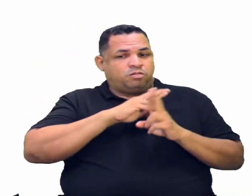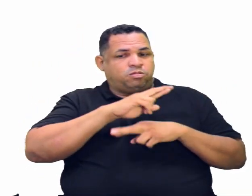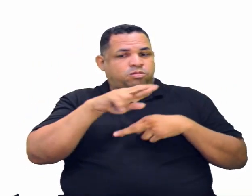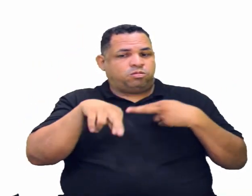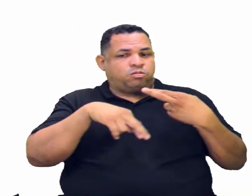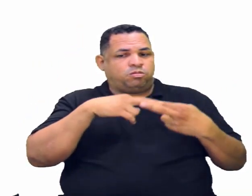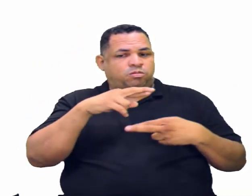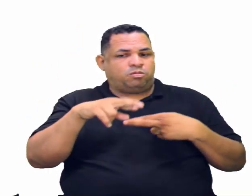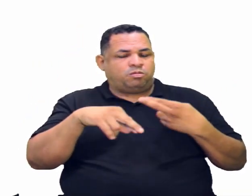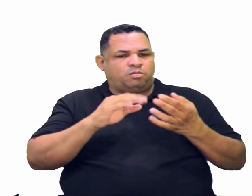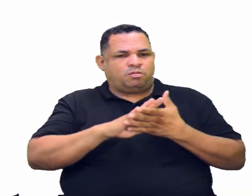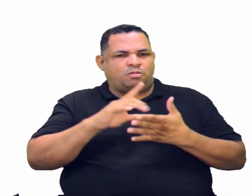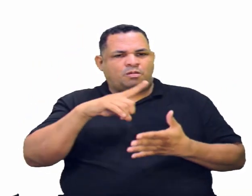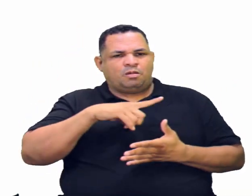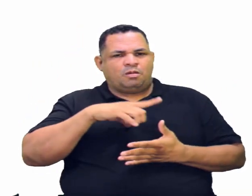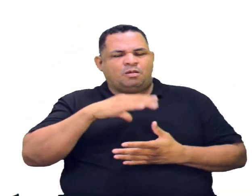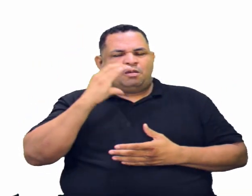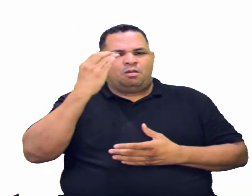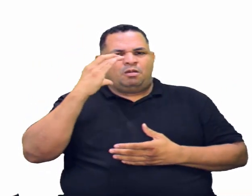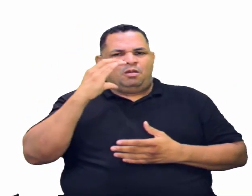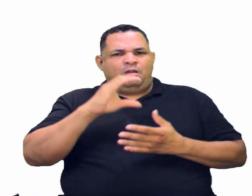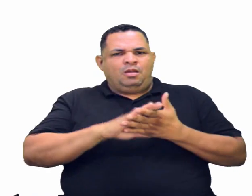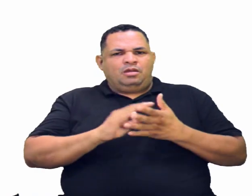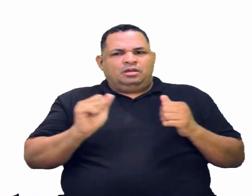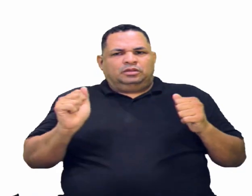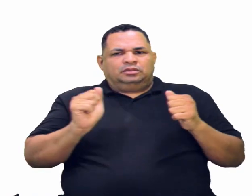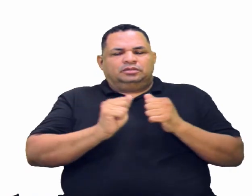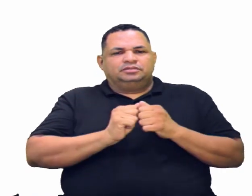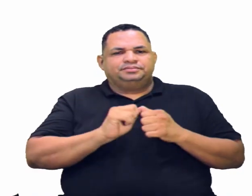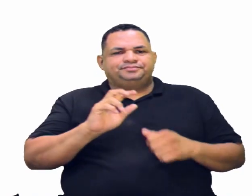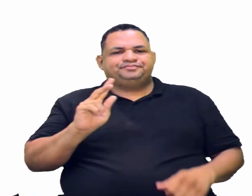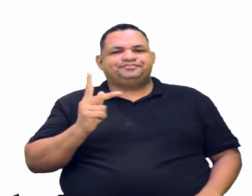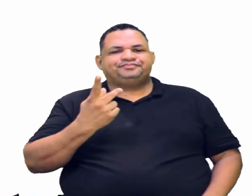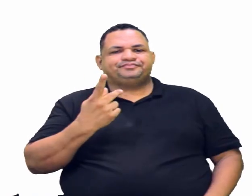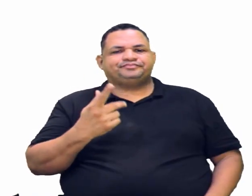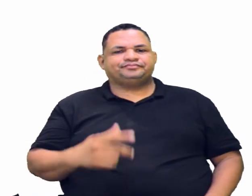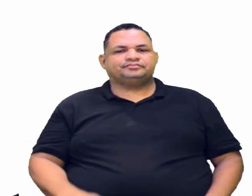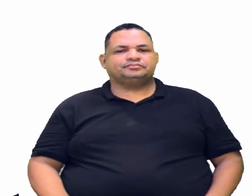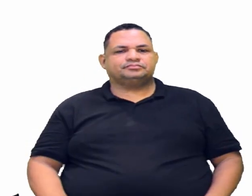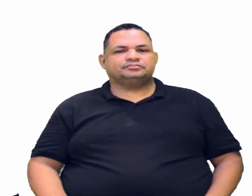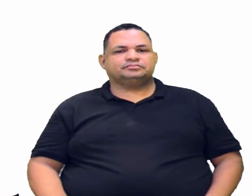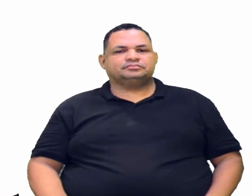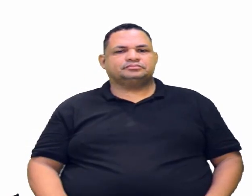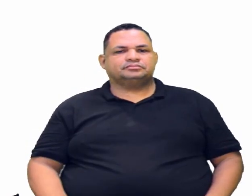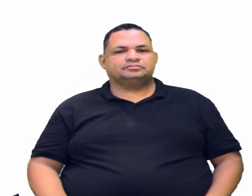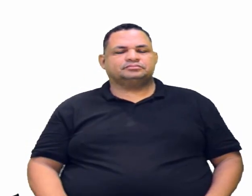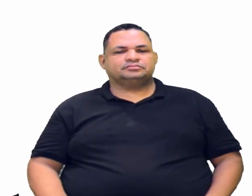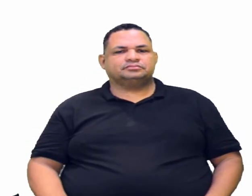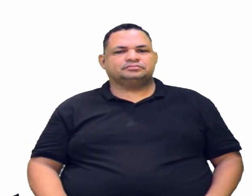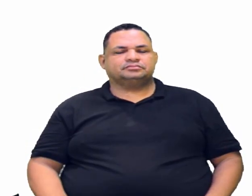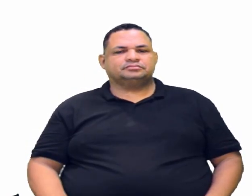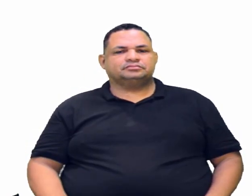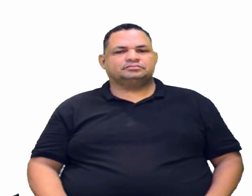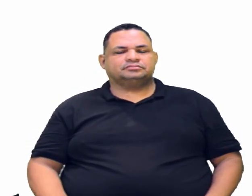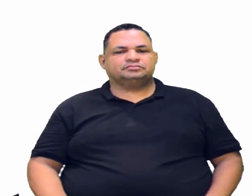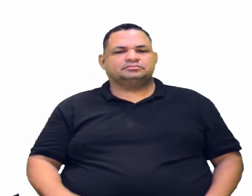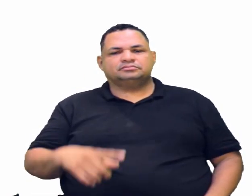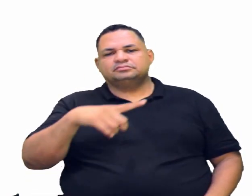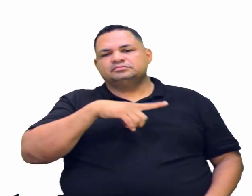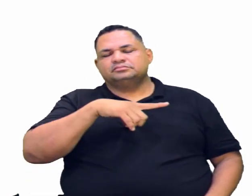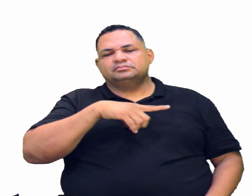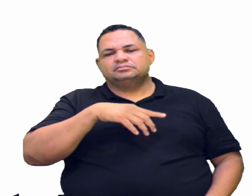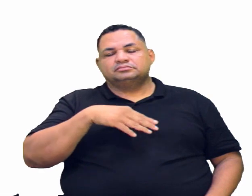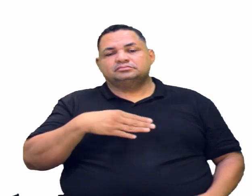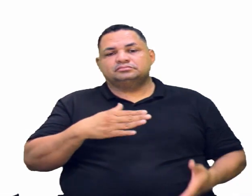lá no carbono onde está a minha hidroxila, está aqui a hidroxila, e aí eu vou ter